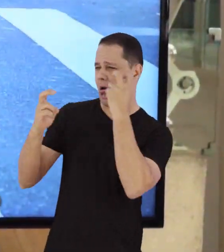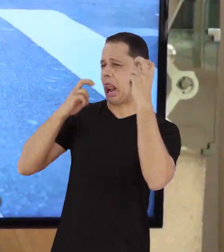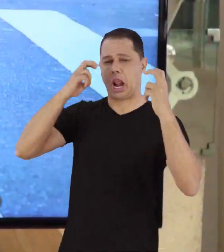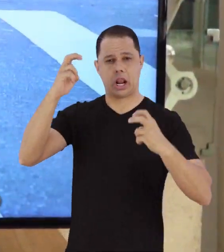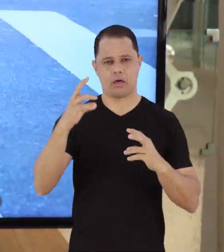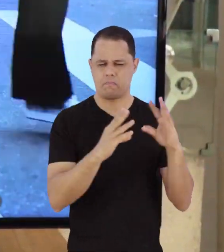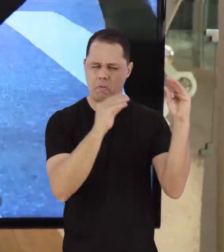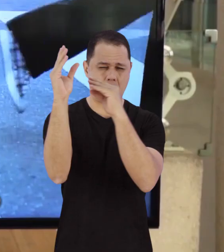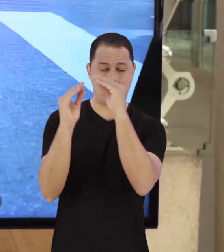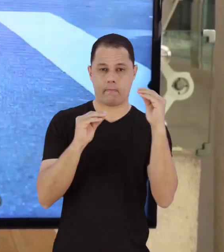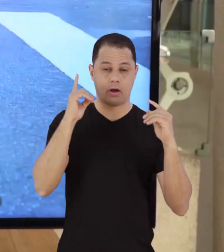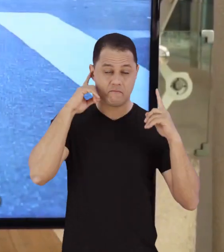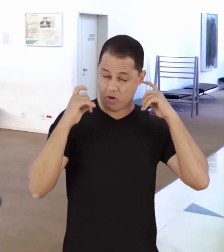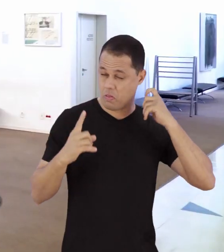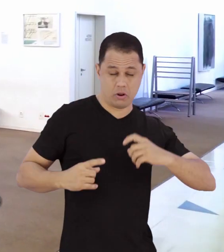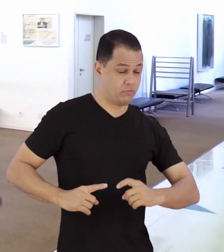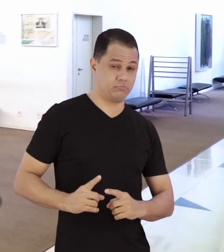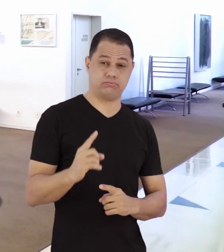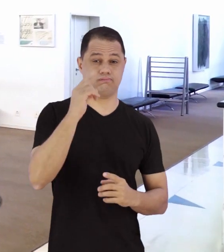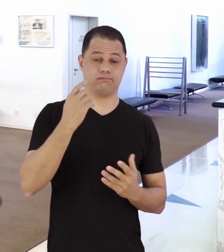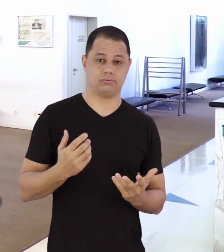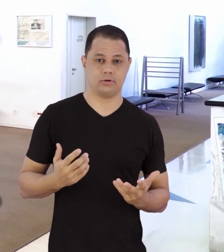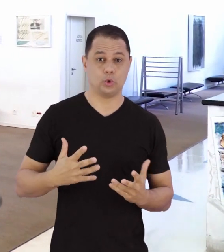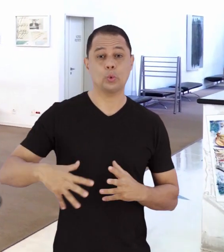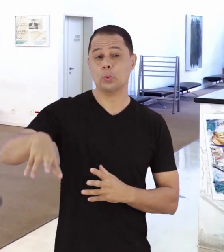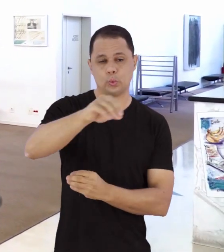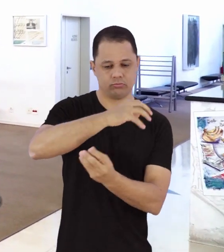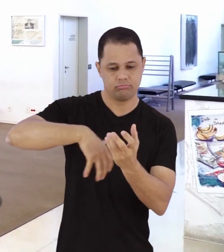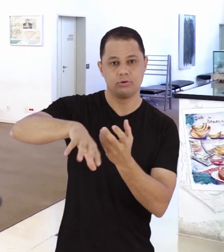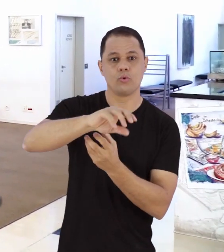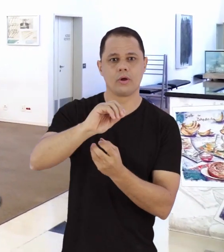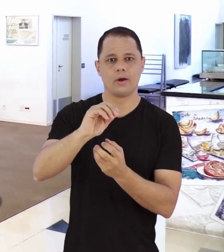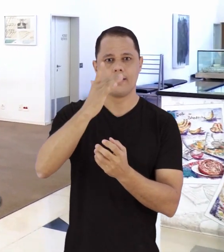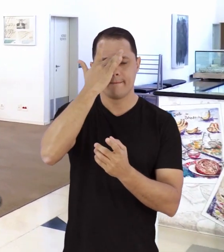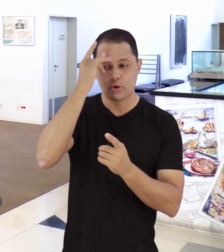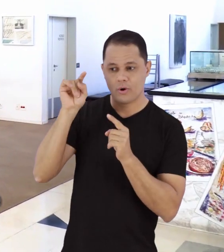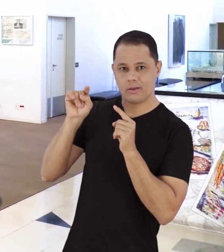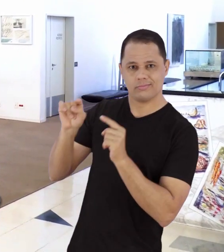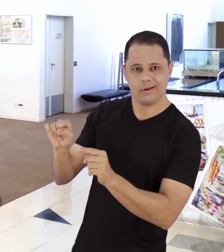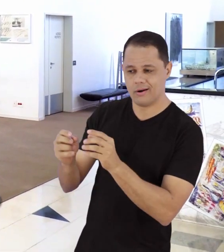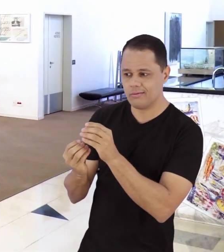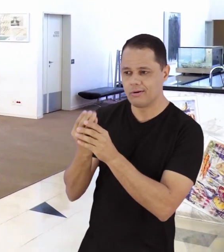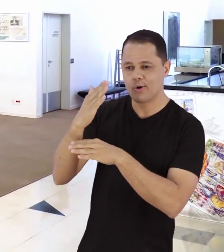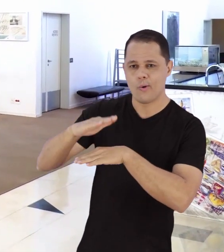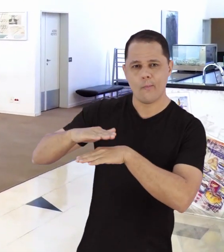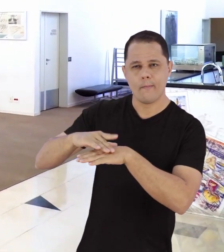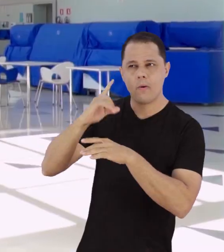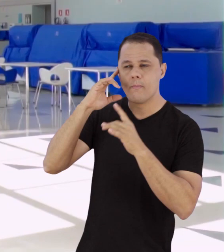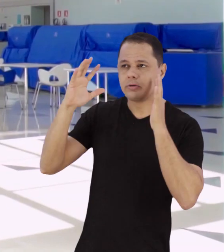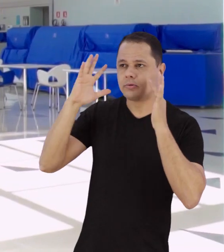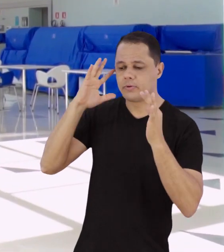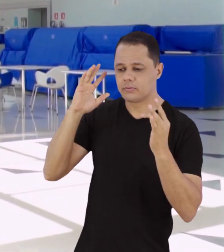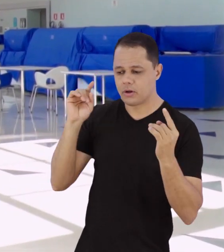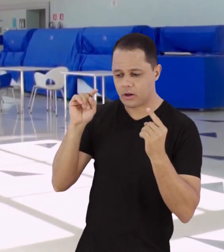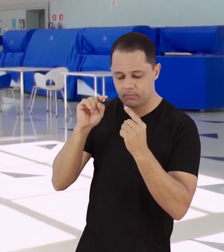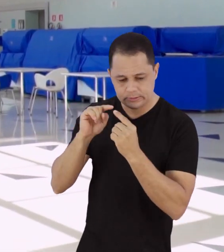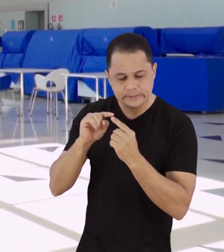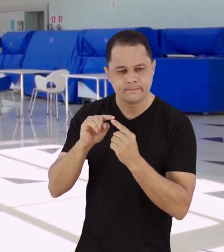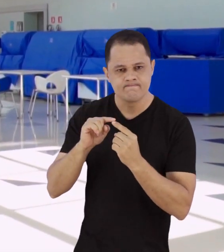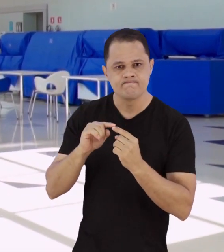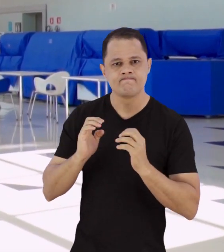mesmo tempo em volume cada vez mais alto, e nesse contexto, as obras e pensamentos de John Cage adquirem um sentido